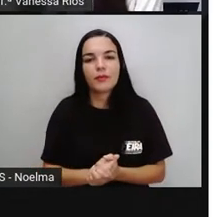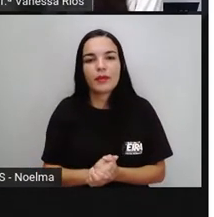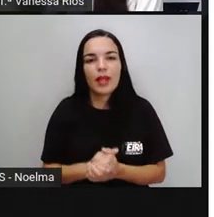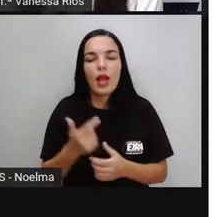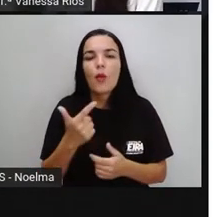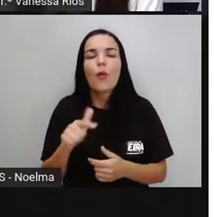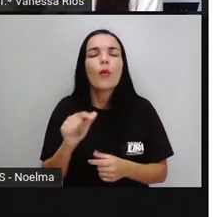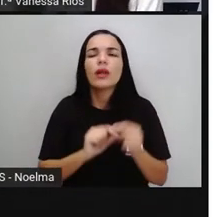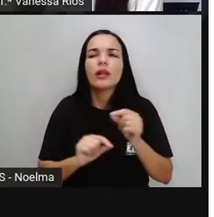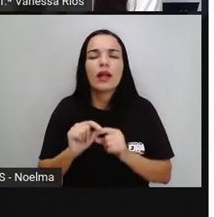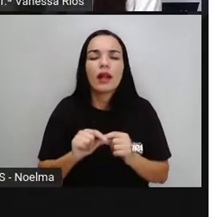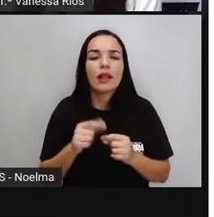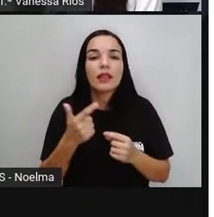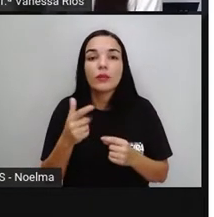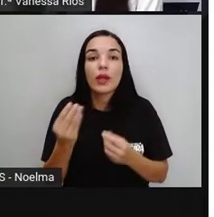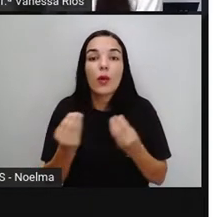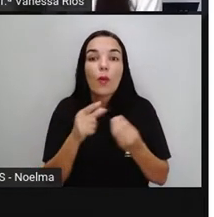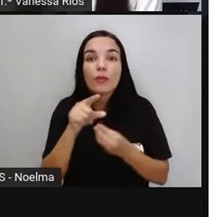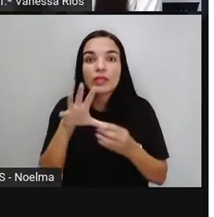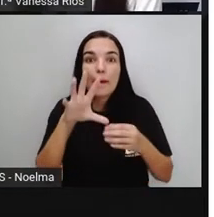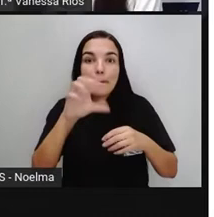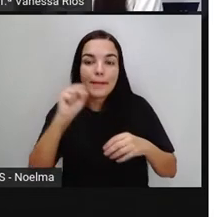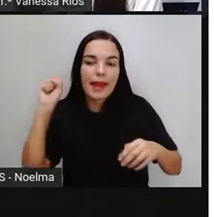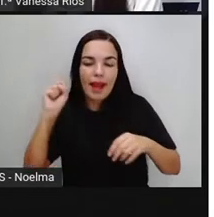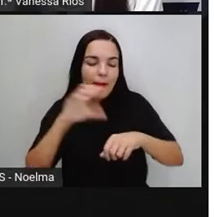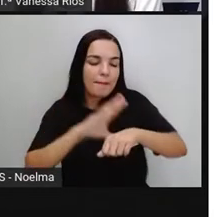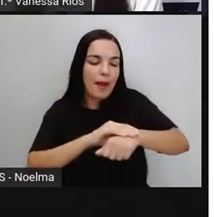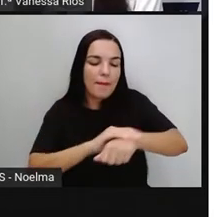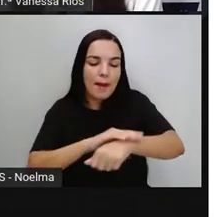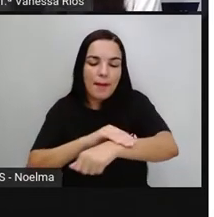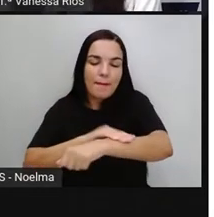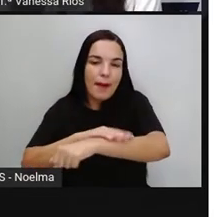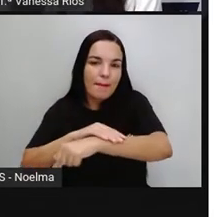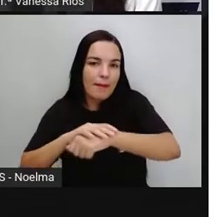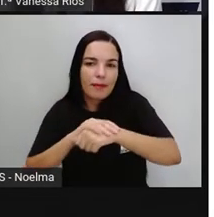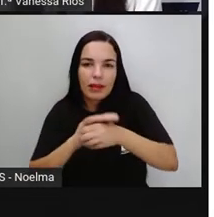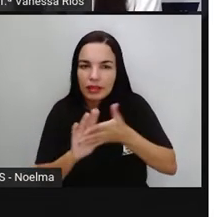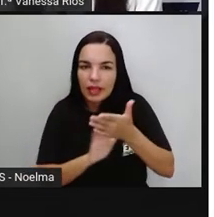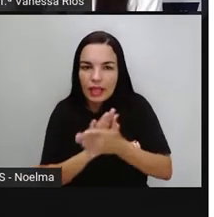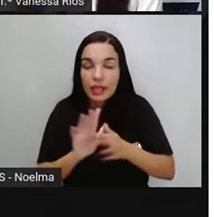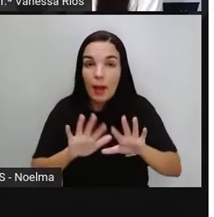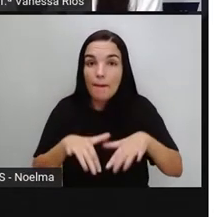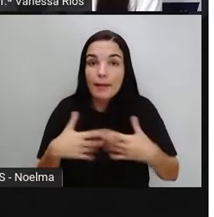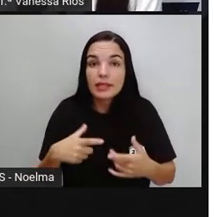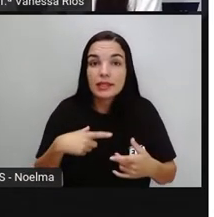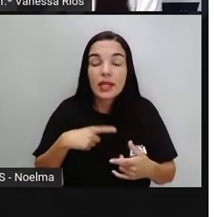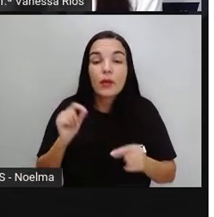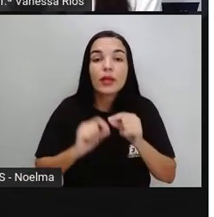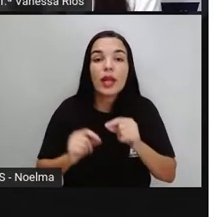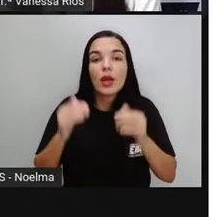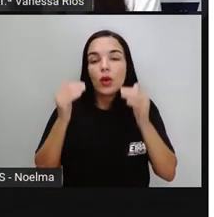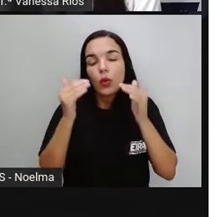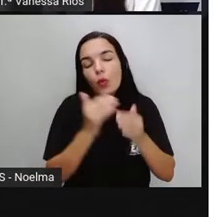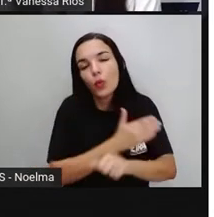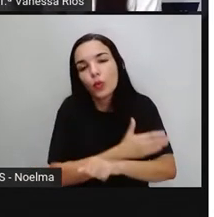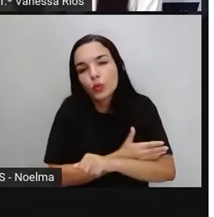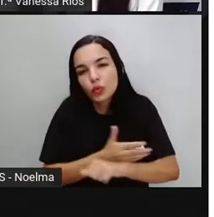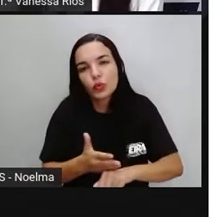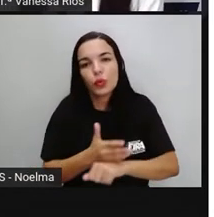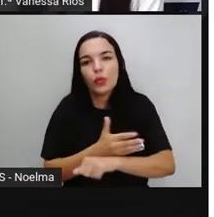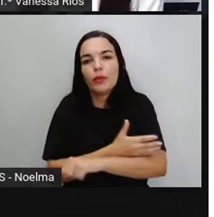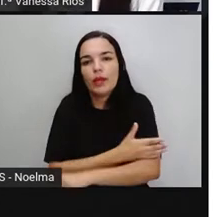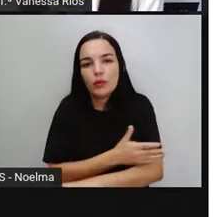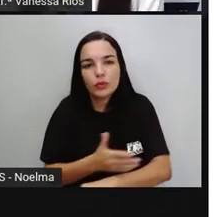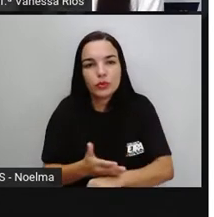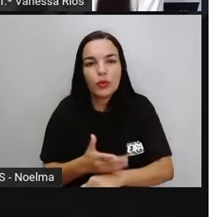pautáveis, que não são concretos, mas que também não deixam, né? De mostrar os costumes e o modo de vida aí dos grupos